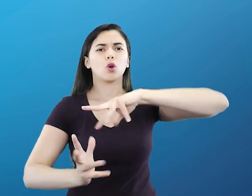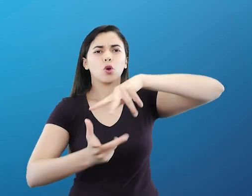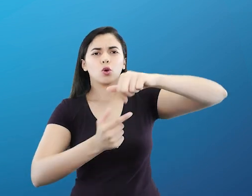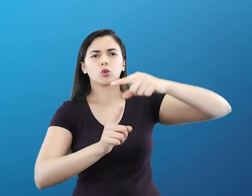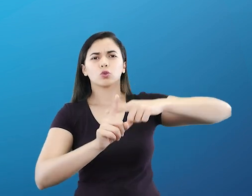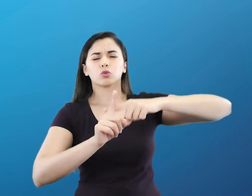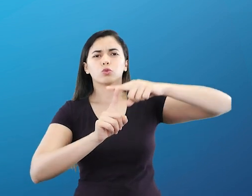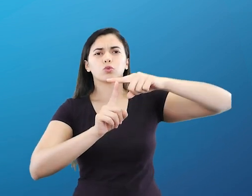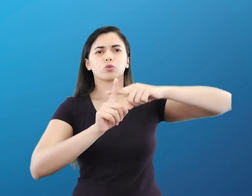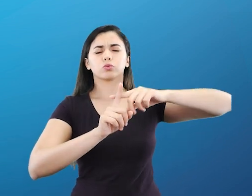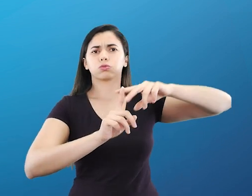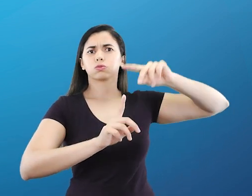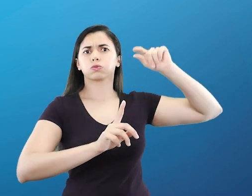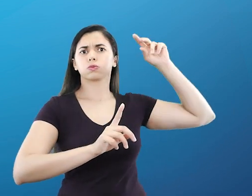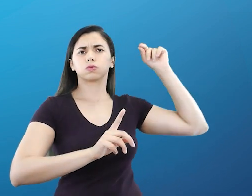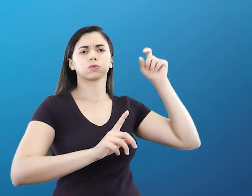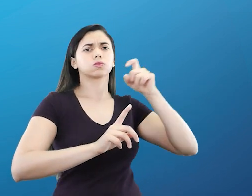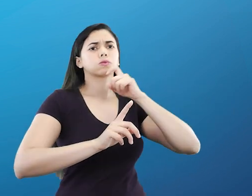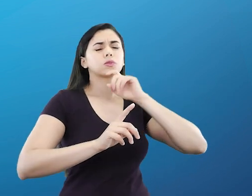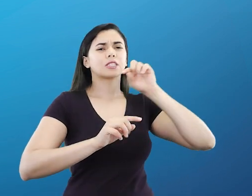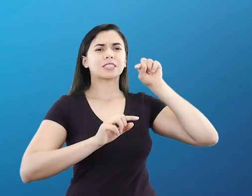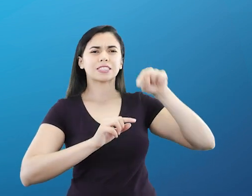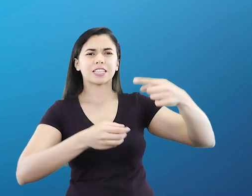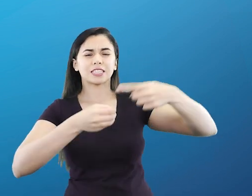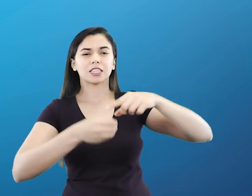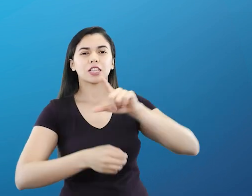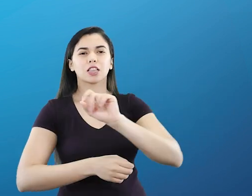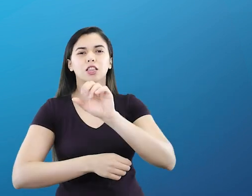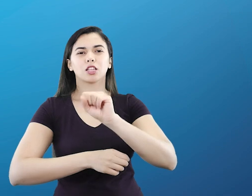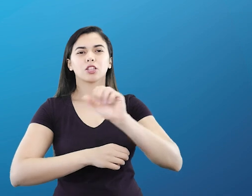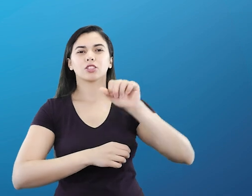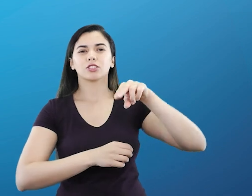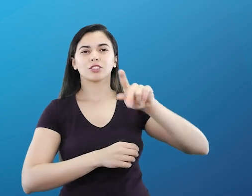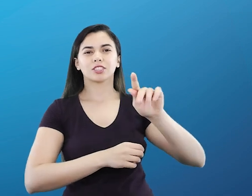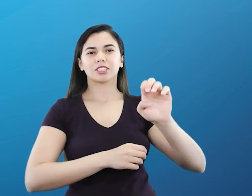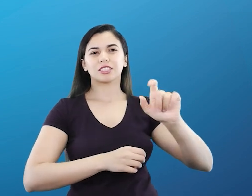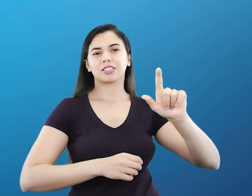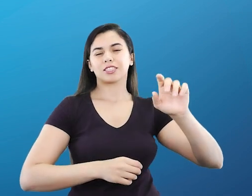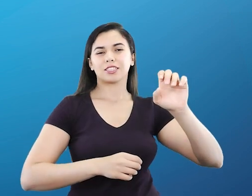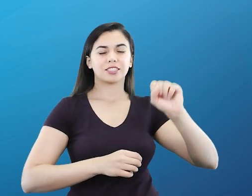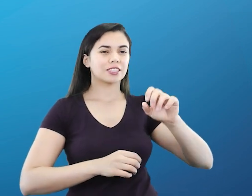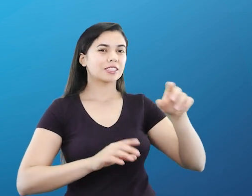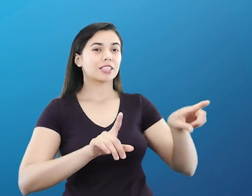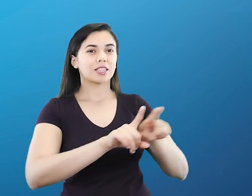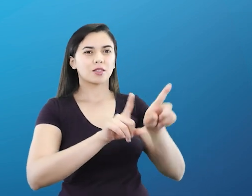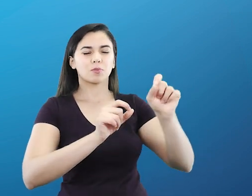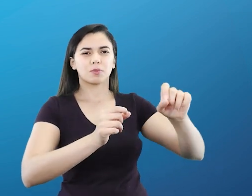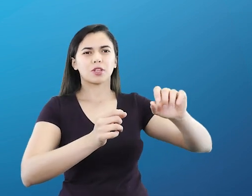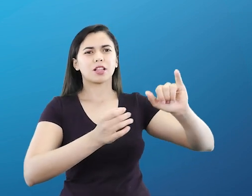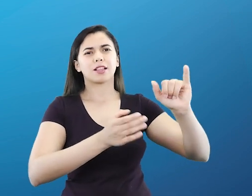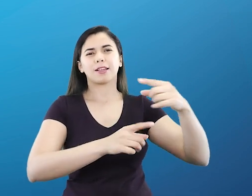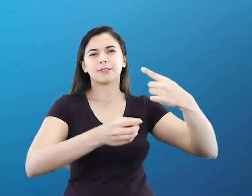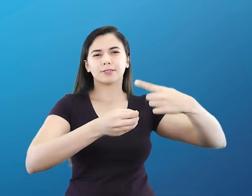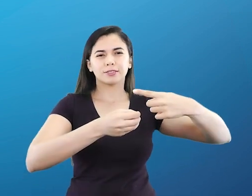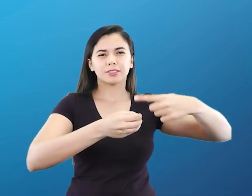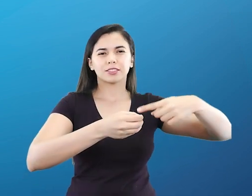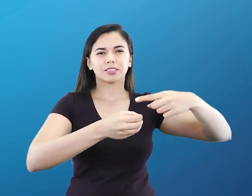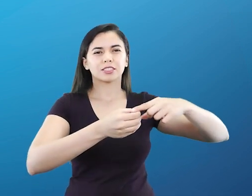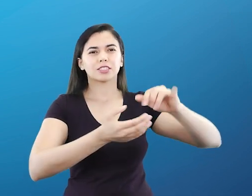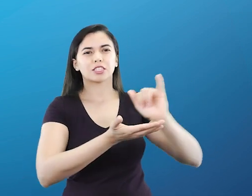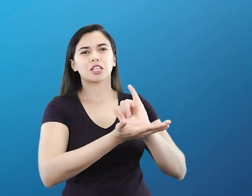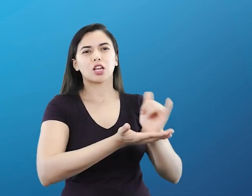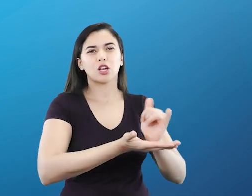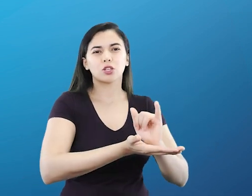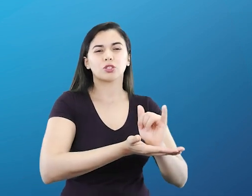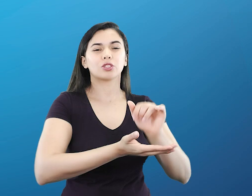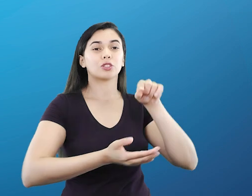do gelo, tornados arrasam Los Angeles, um tsunami engole a cidade de Nova York e o hemisfério norte inteiro começa a congelar. Aqui nós